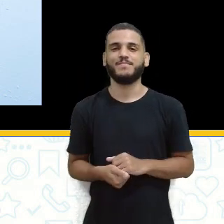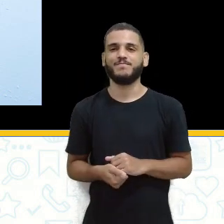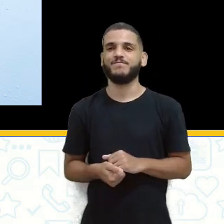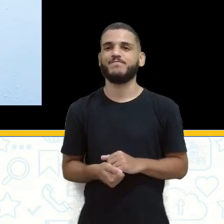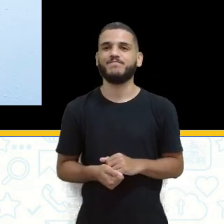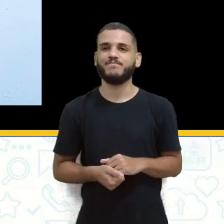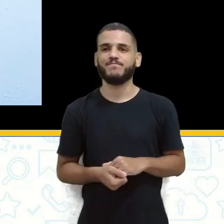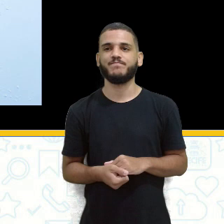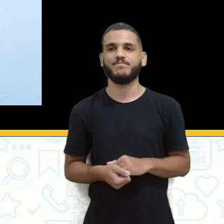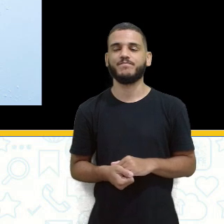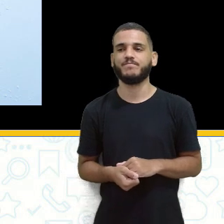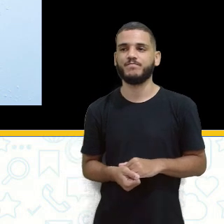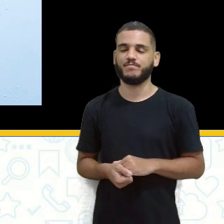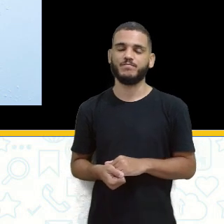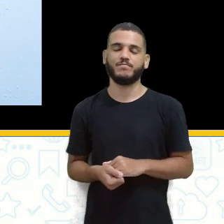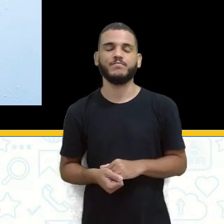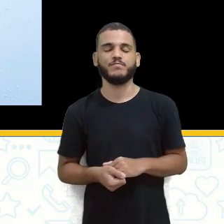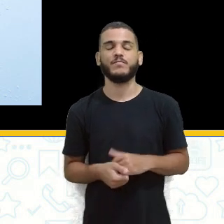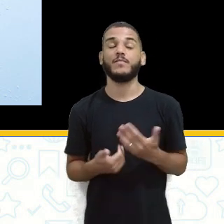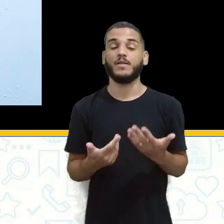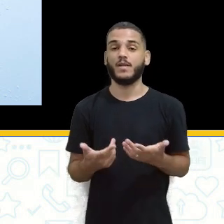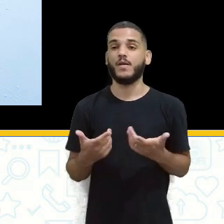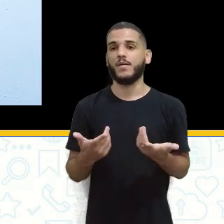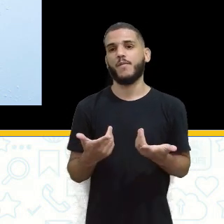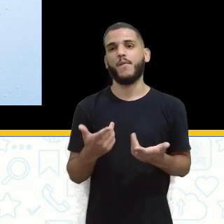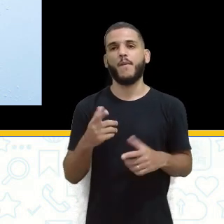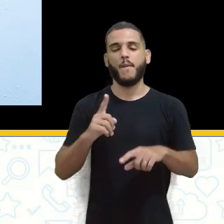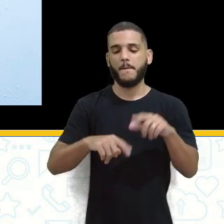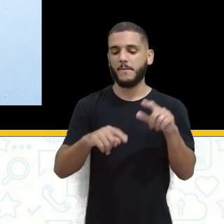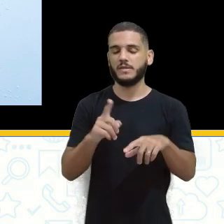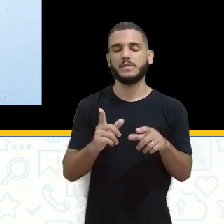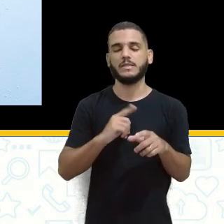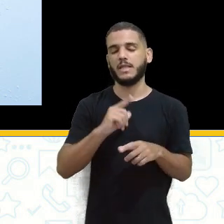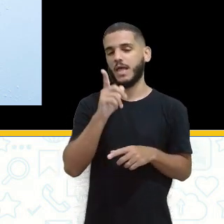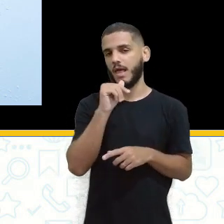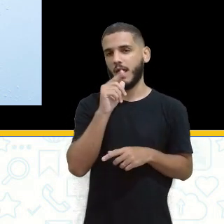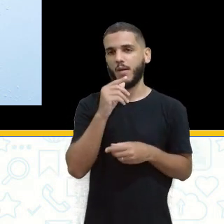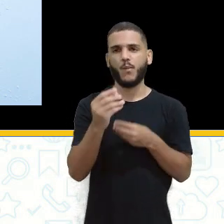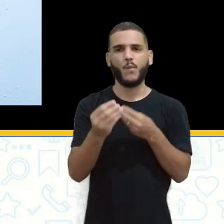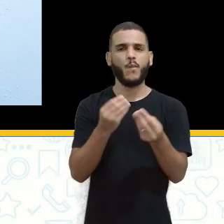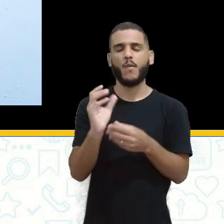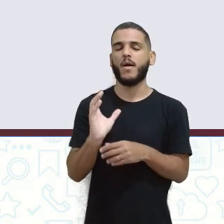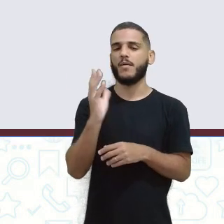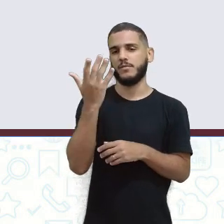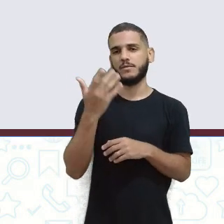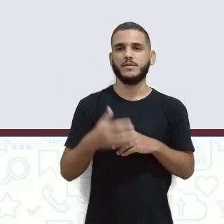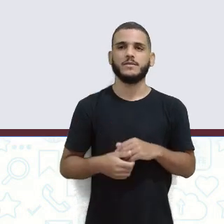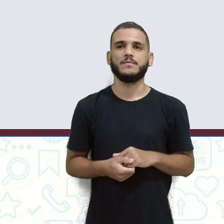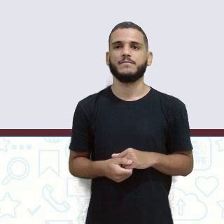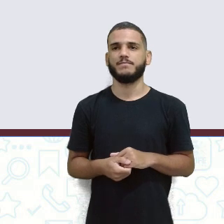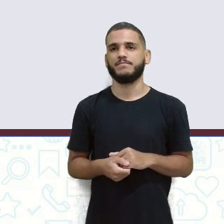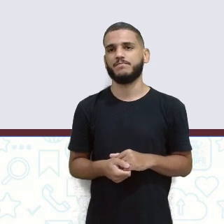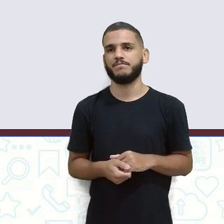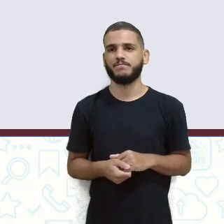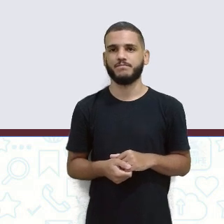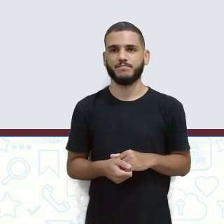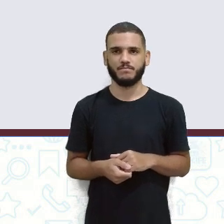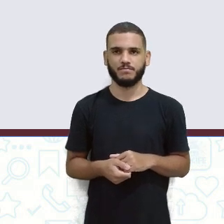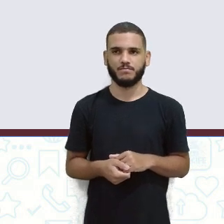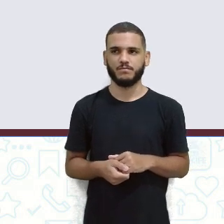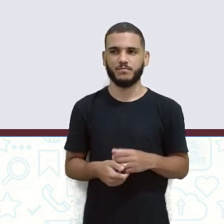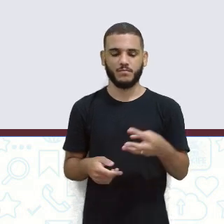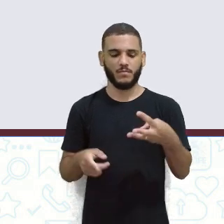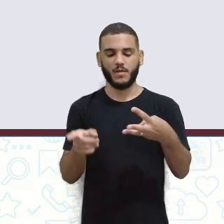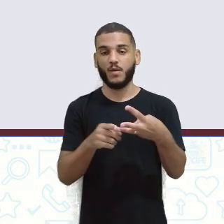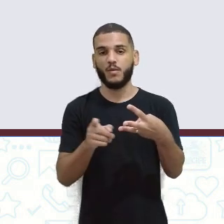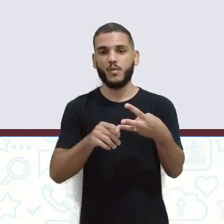Um objeto aí contendo água e vendo aí como seria essa refração da luz. E aí, a